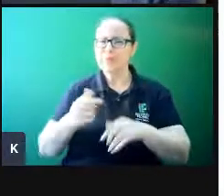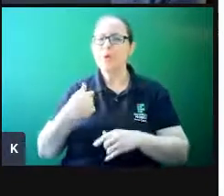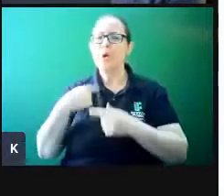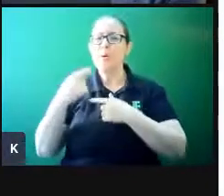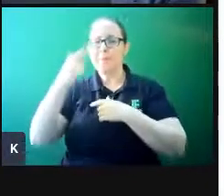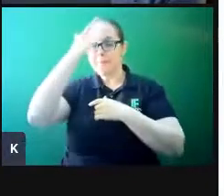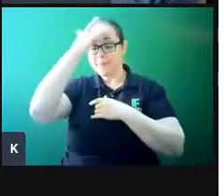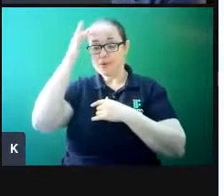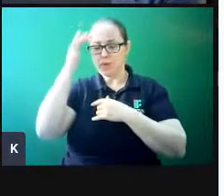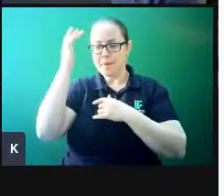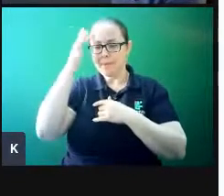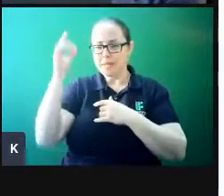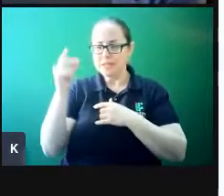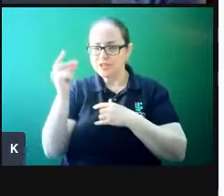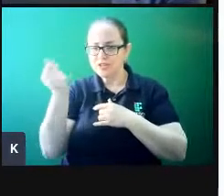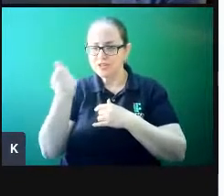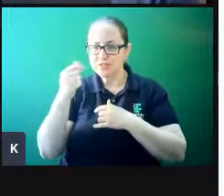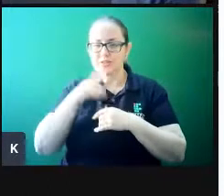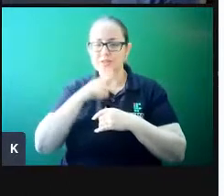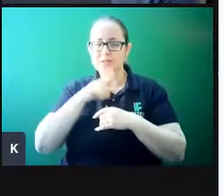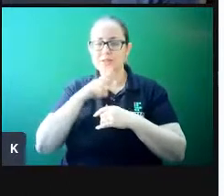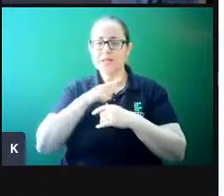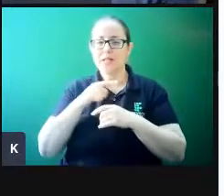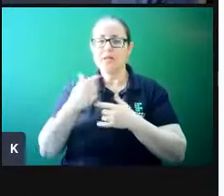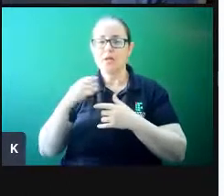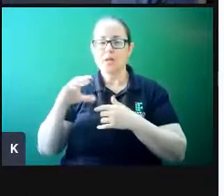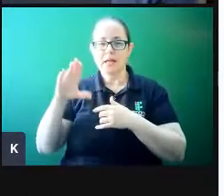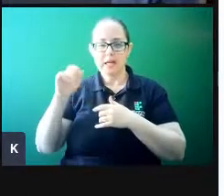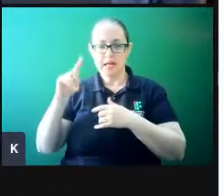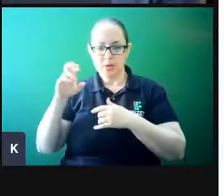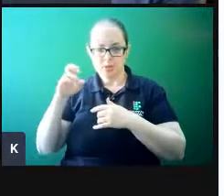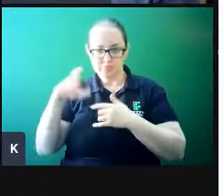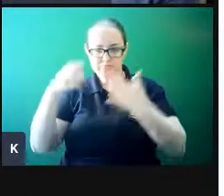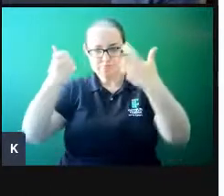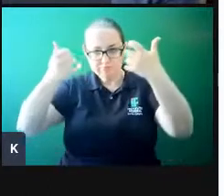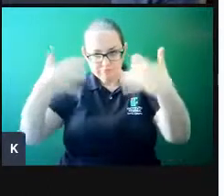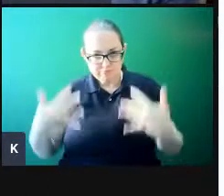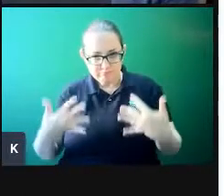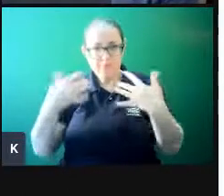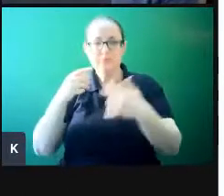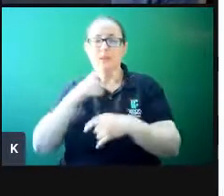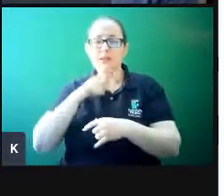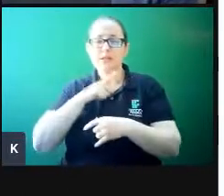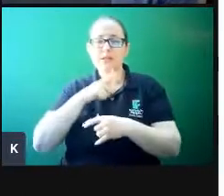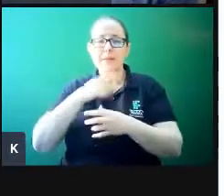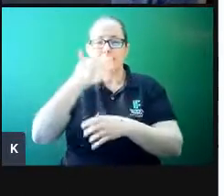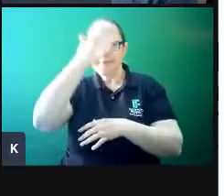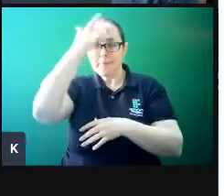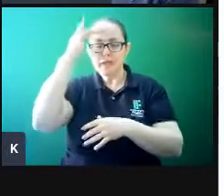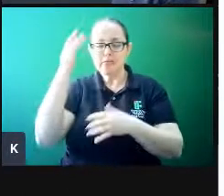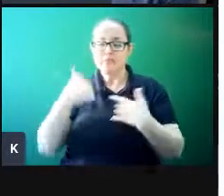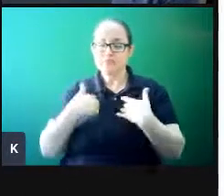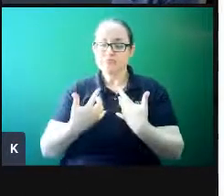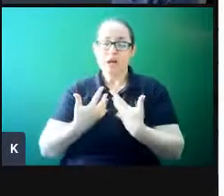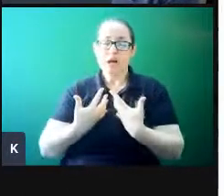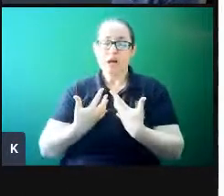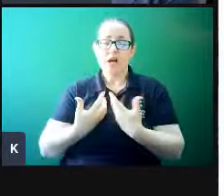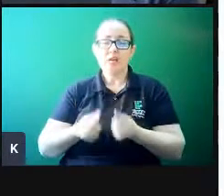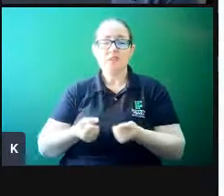fixo, de acordo com a Carol Dweck, elas provavelmente se acomodam mais cedo e conquistam menos.